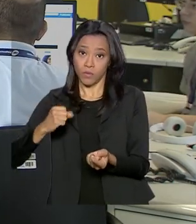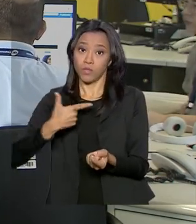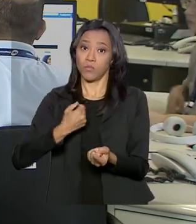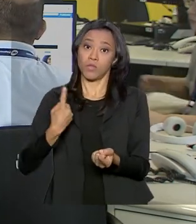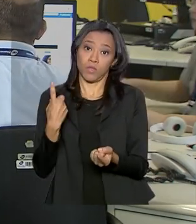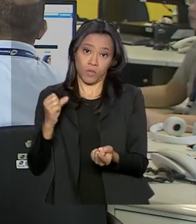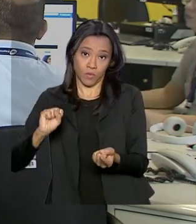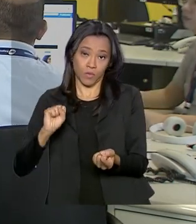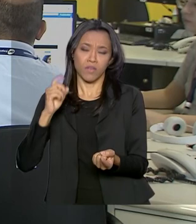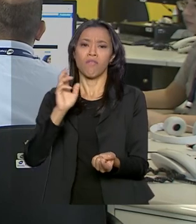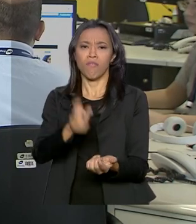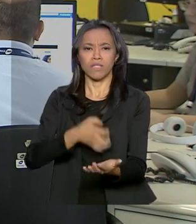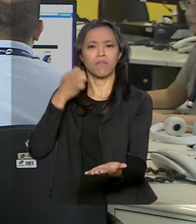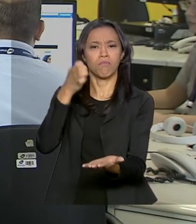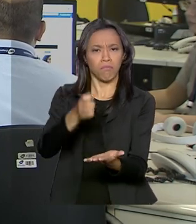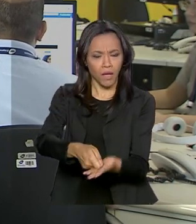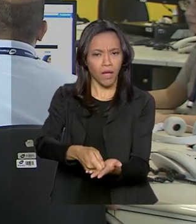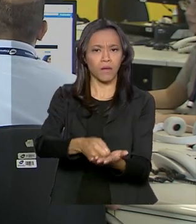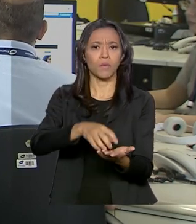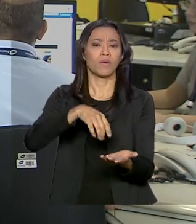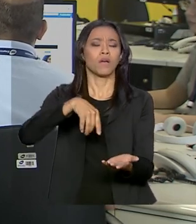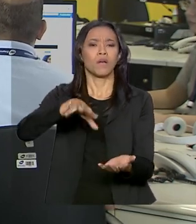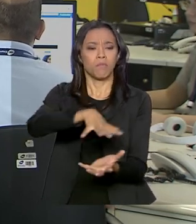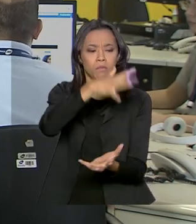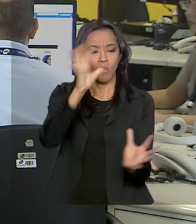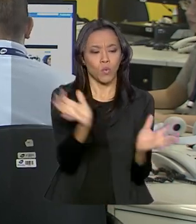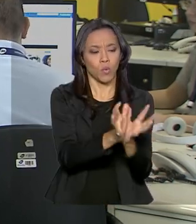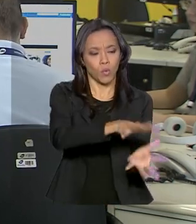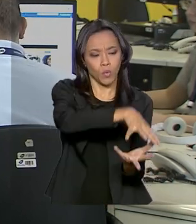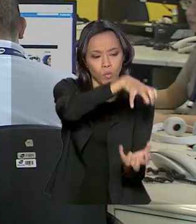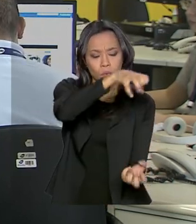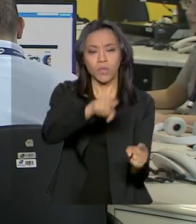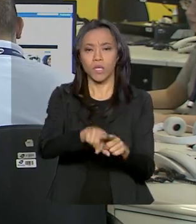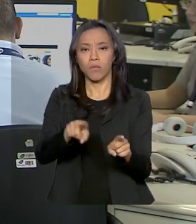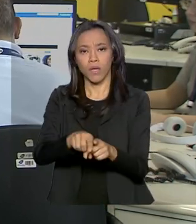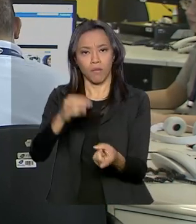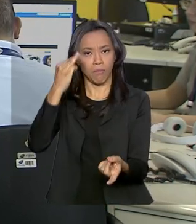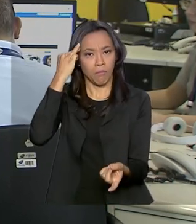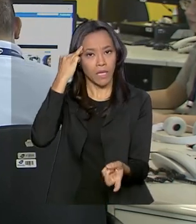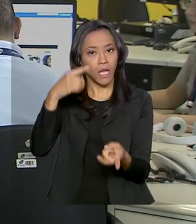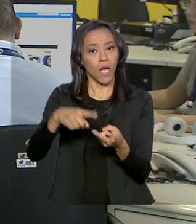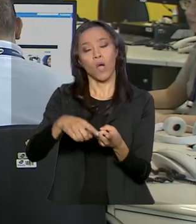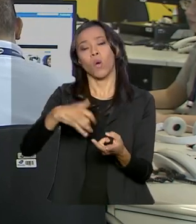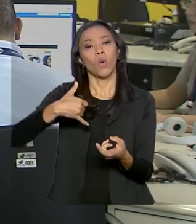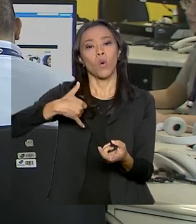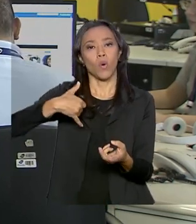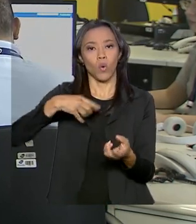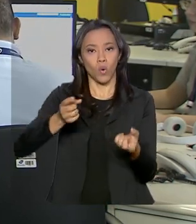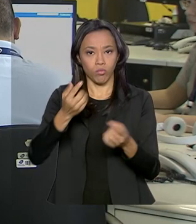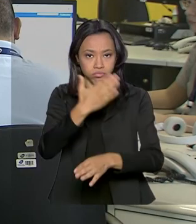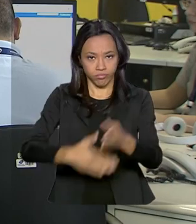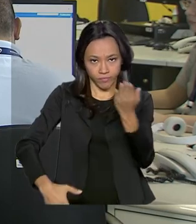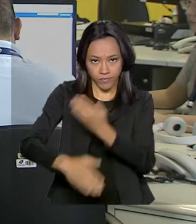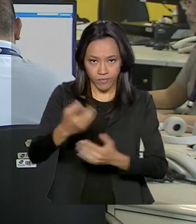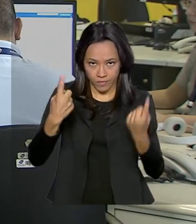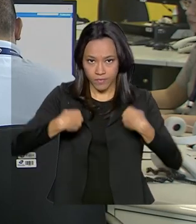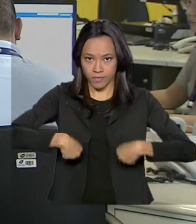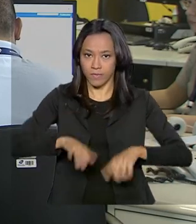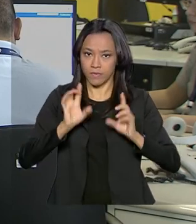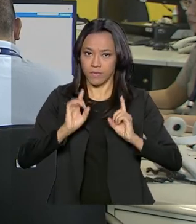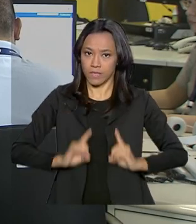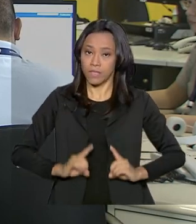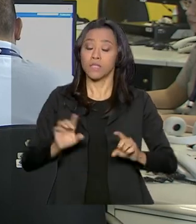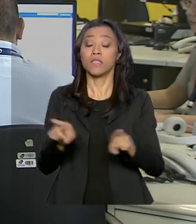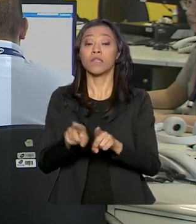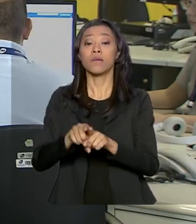serão pagos a contribuintes idosos com alguma deficiência física, mental ou doença grave e os que têm a maior fonte de